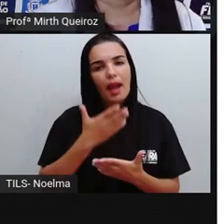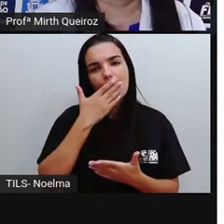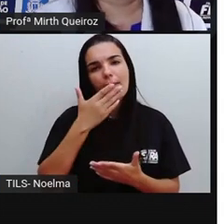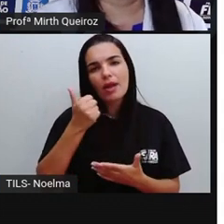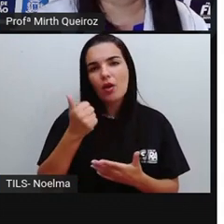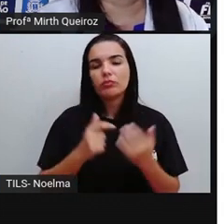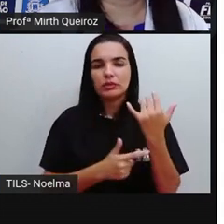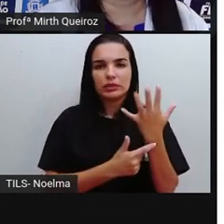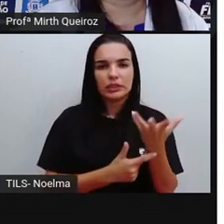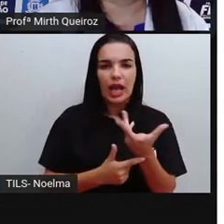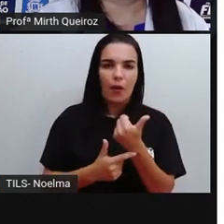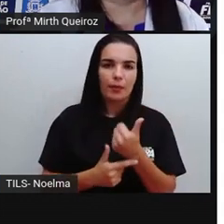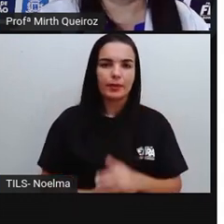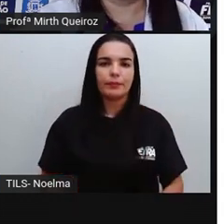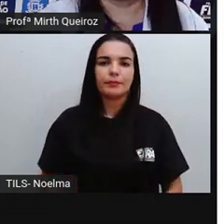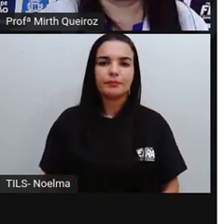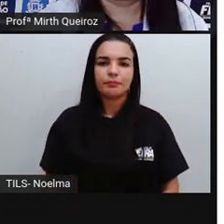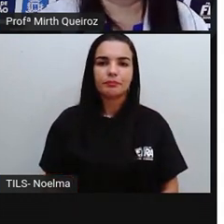obras.